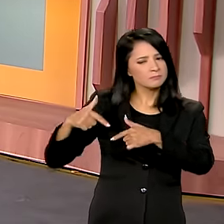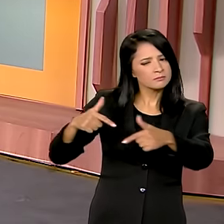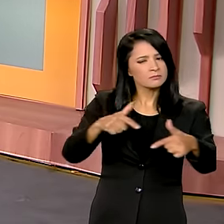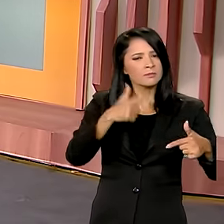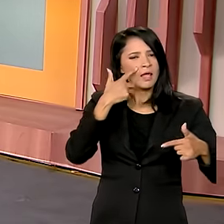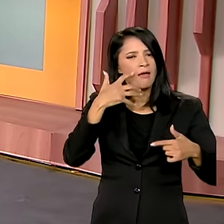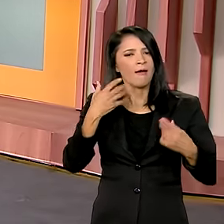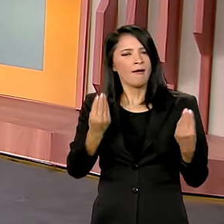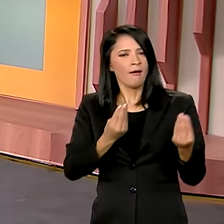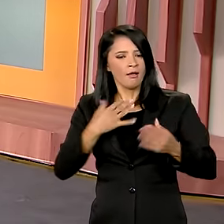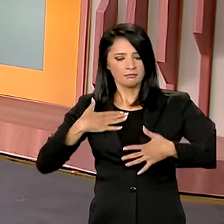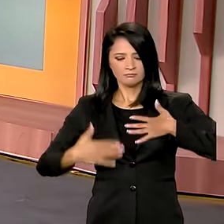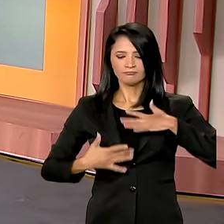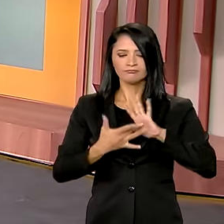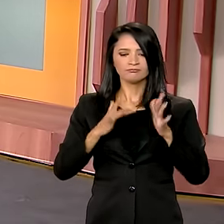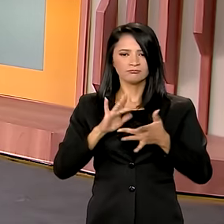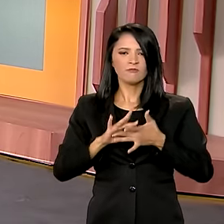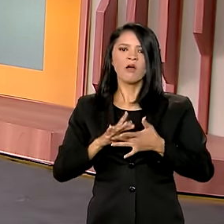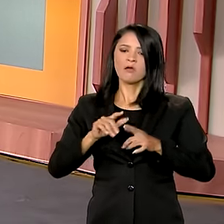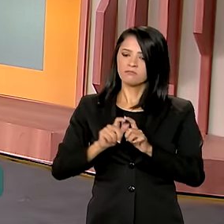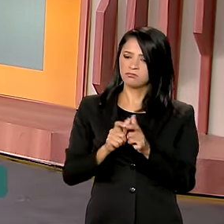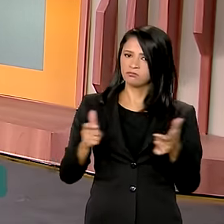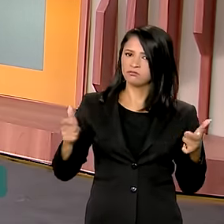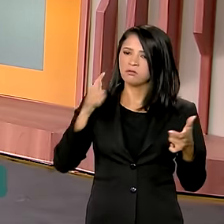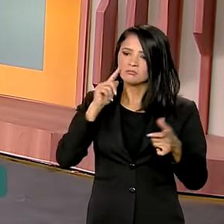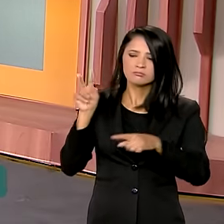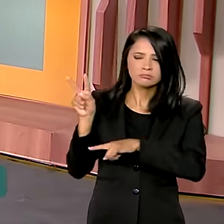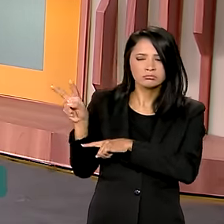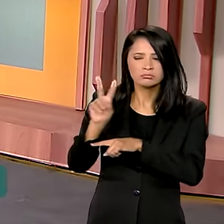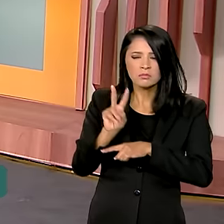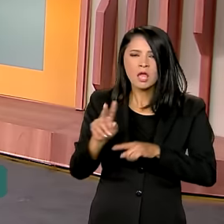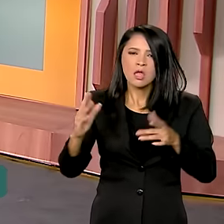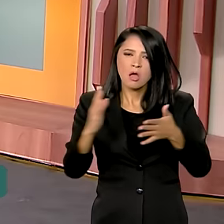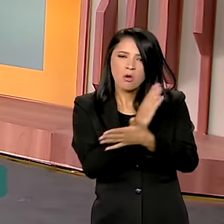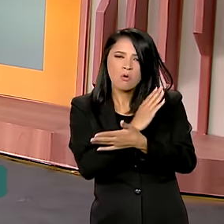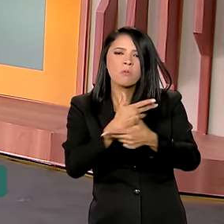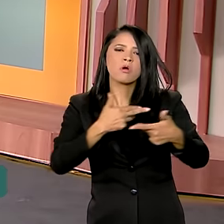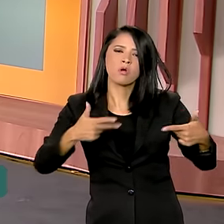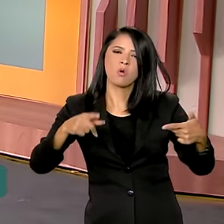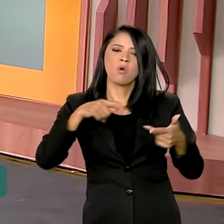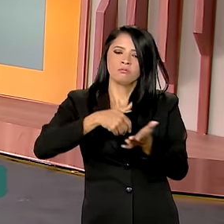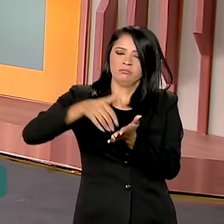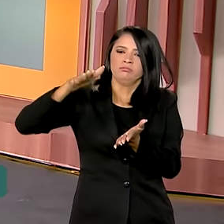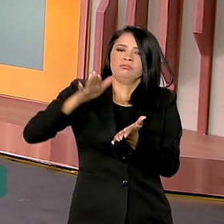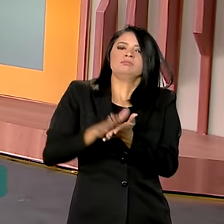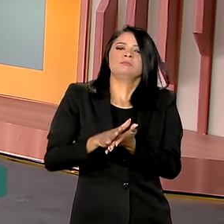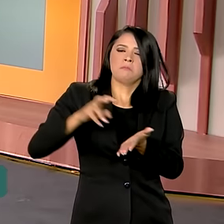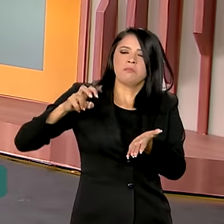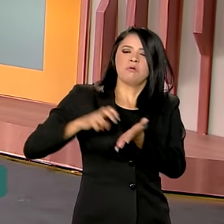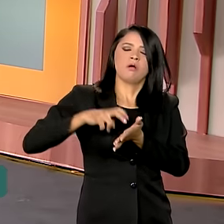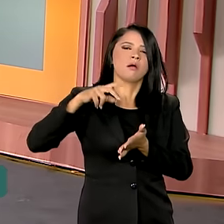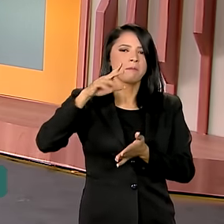ela vai intensificar a fiscalização de algumas infrações consideradas aí associadas às principais causas de